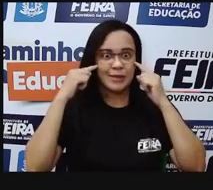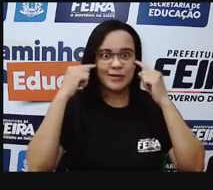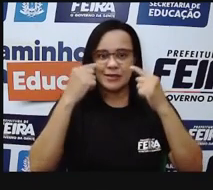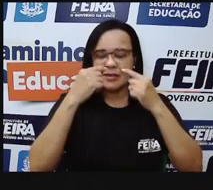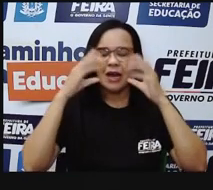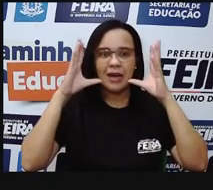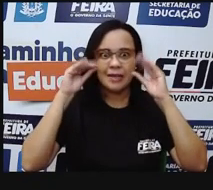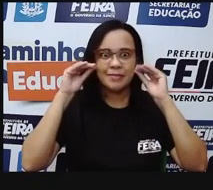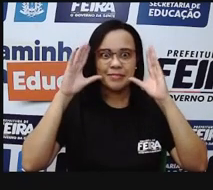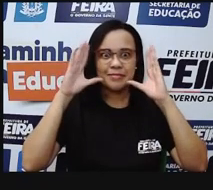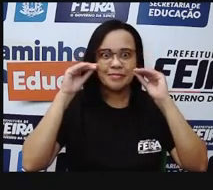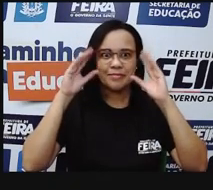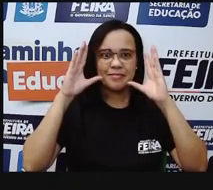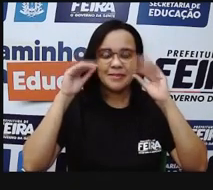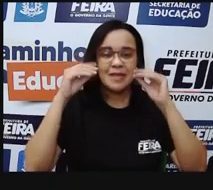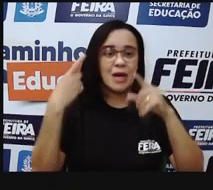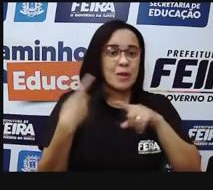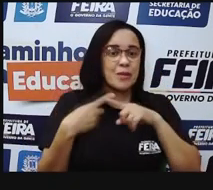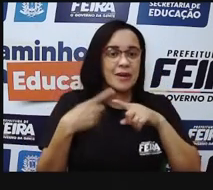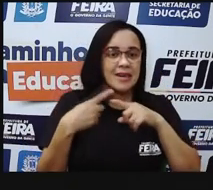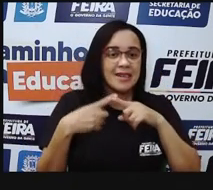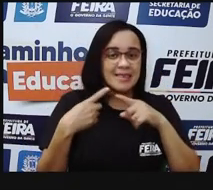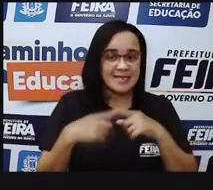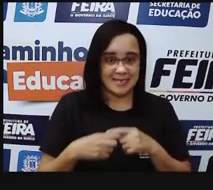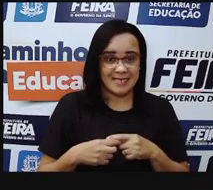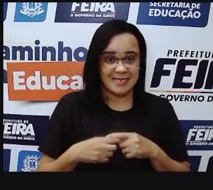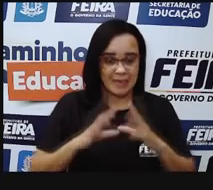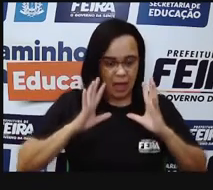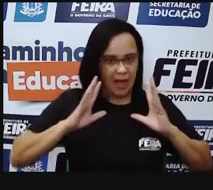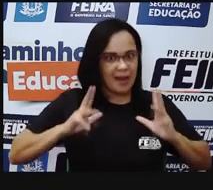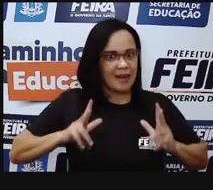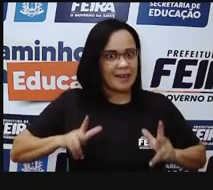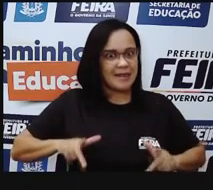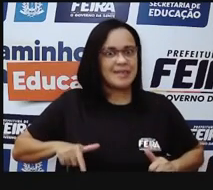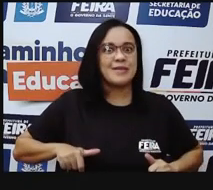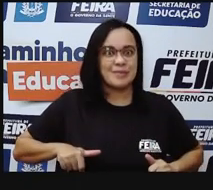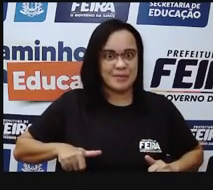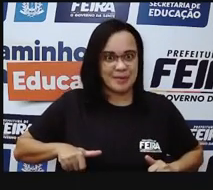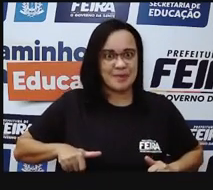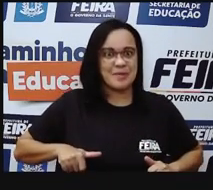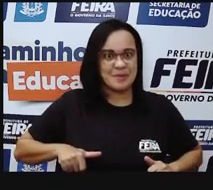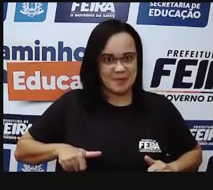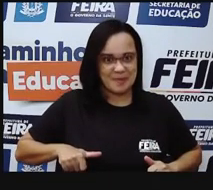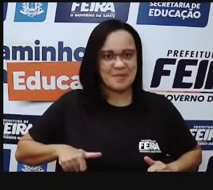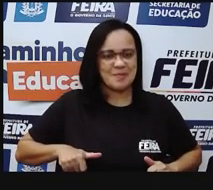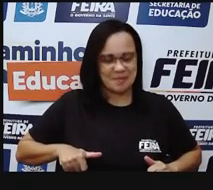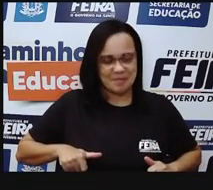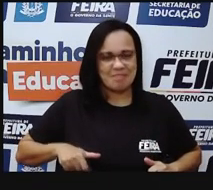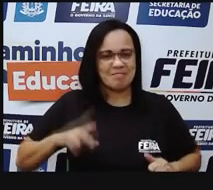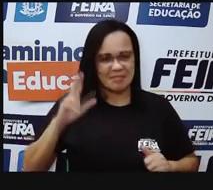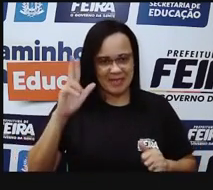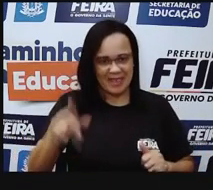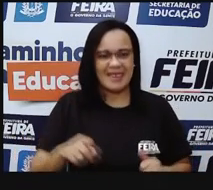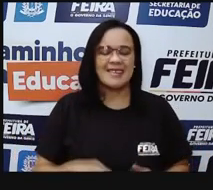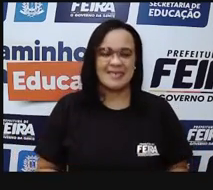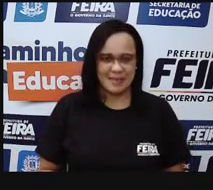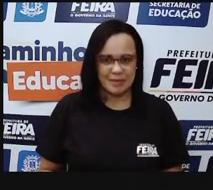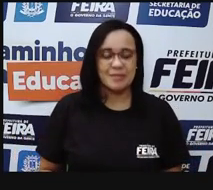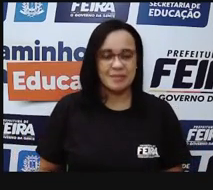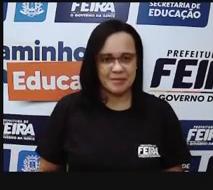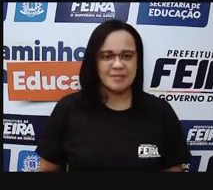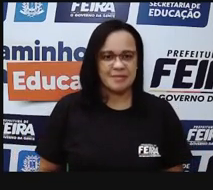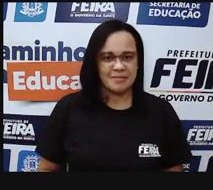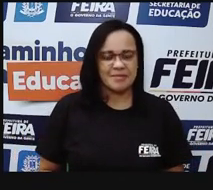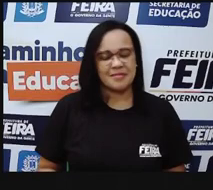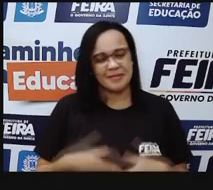né? Então, exatamente para auxiliar nesse processo de proteção, de limpeza e hidratação